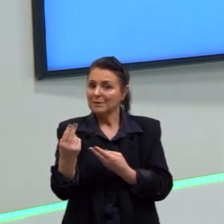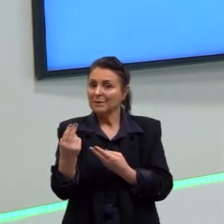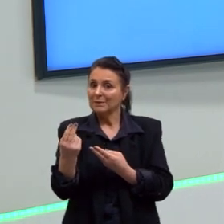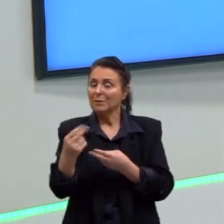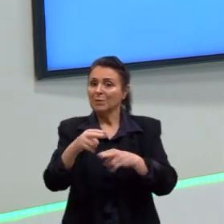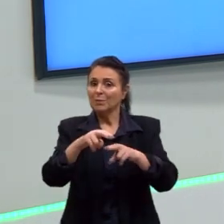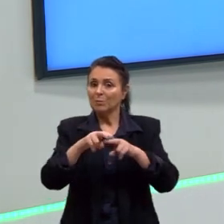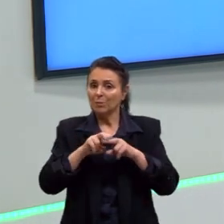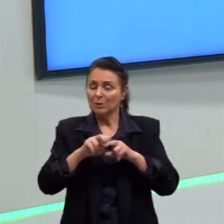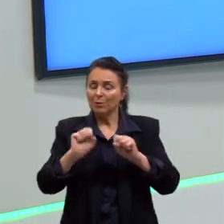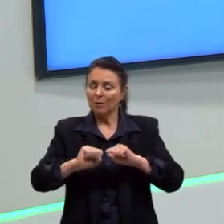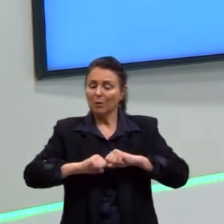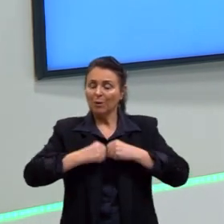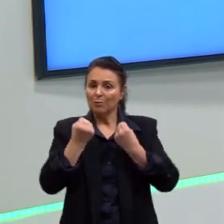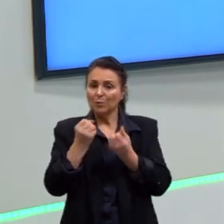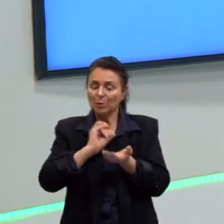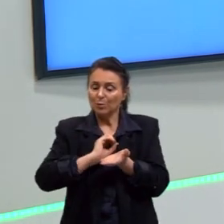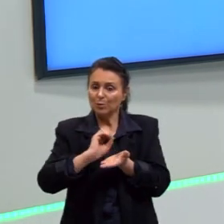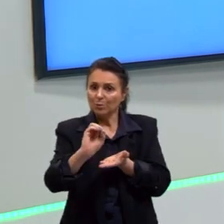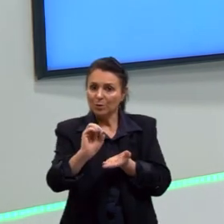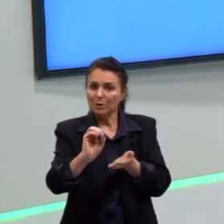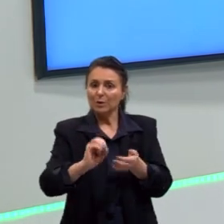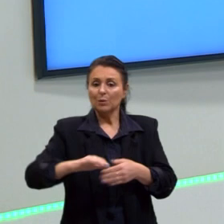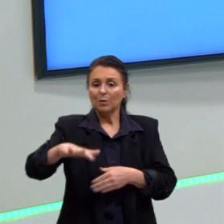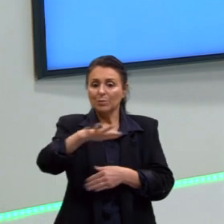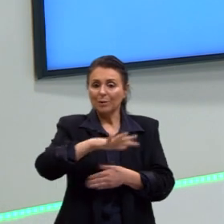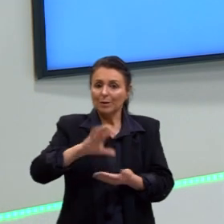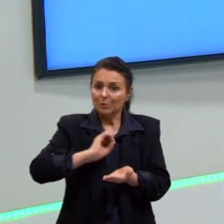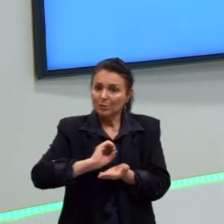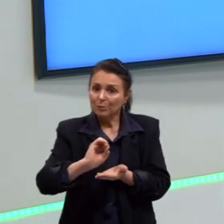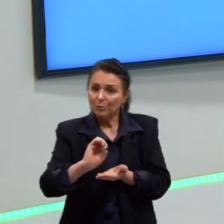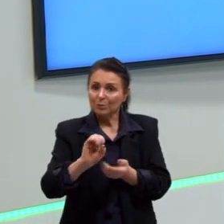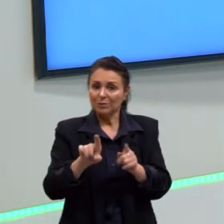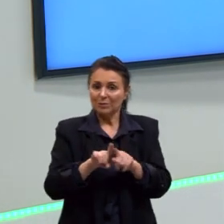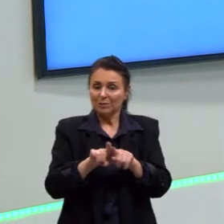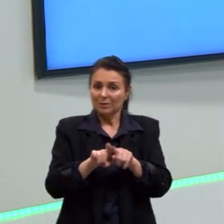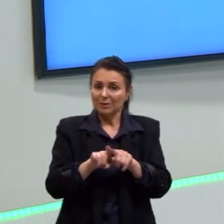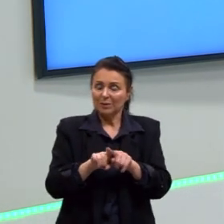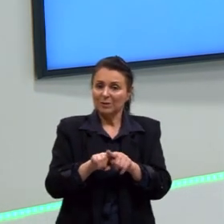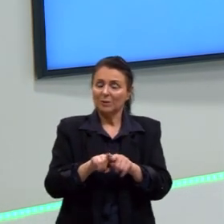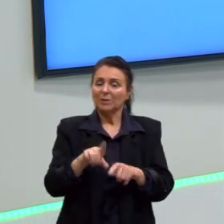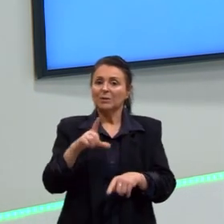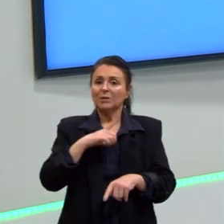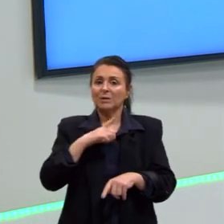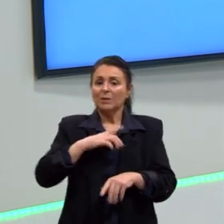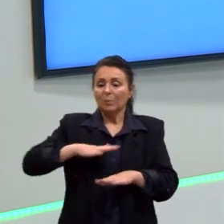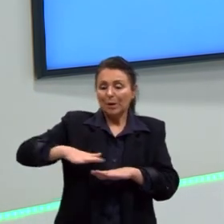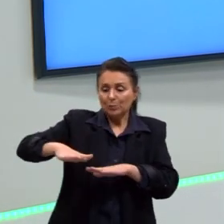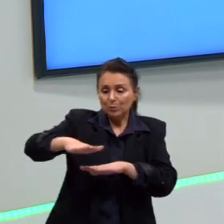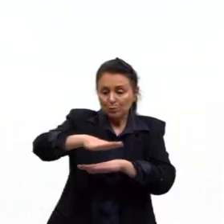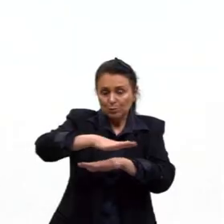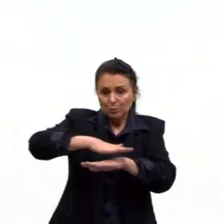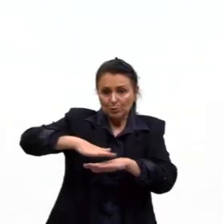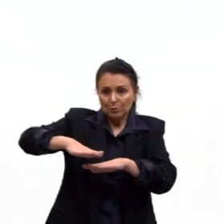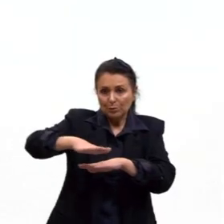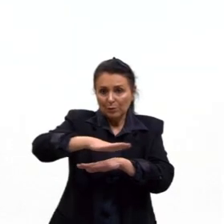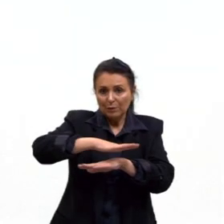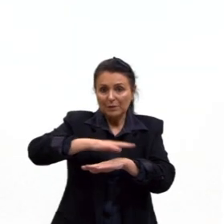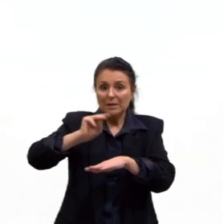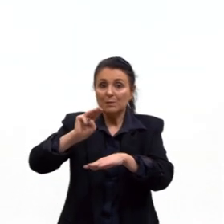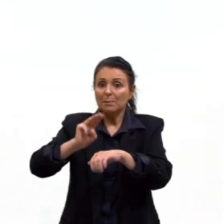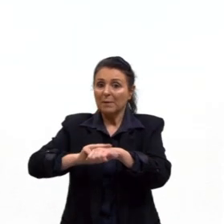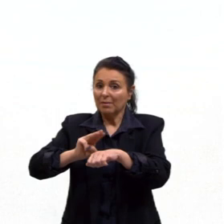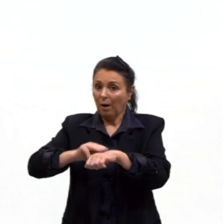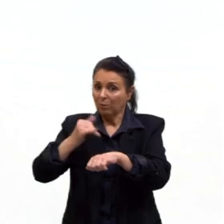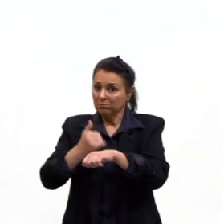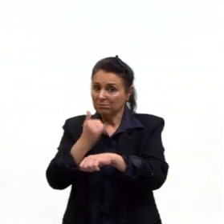uma força nula e também um campo elétrico nulo. Então, se a gente tem uma superfície, principalmente metálica, a gente consegue